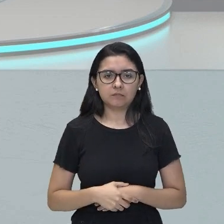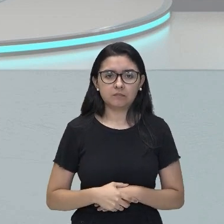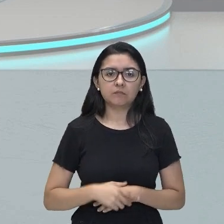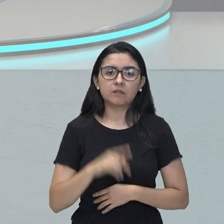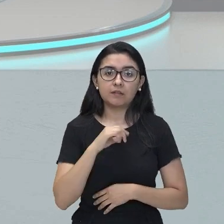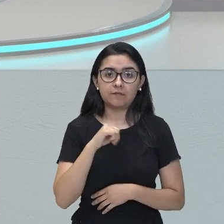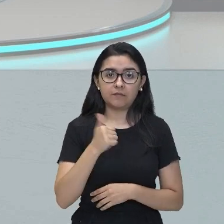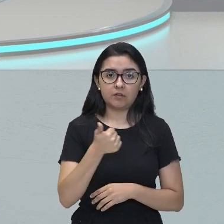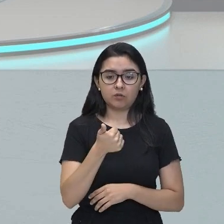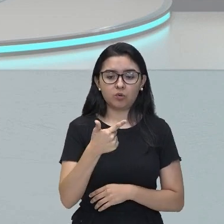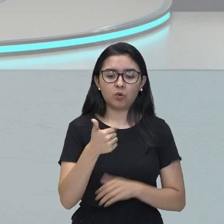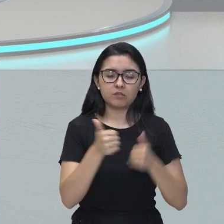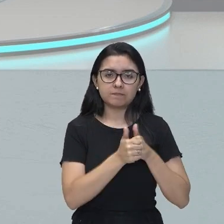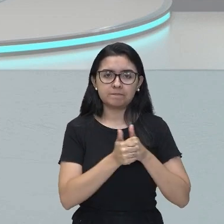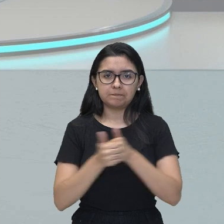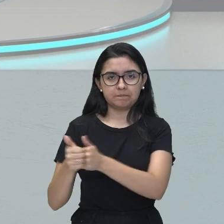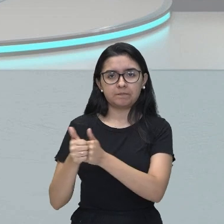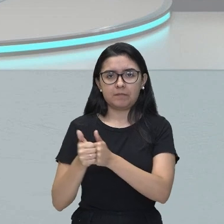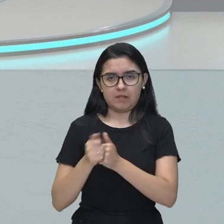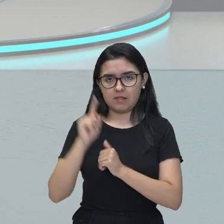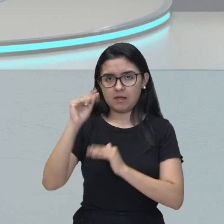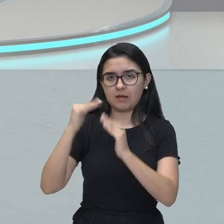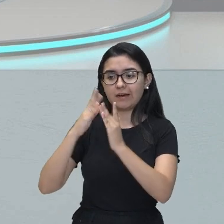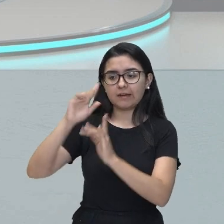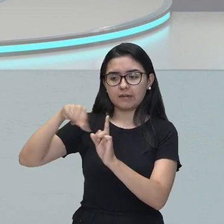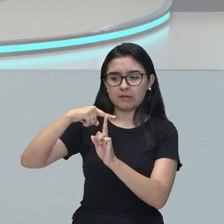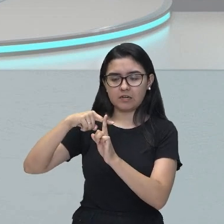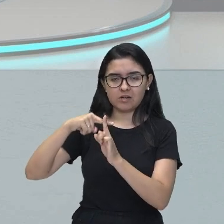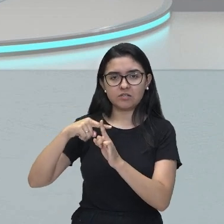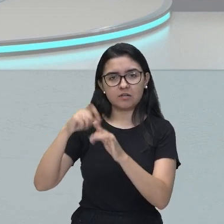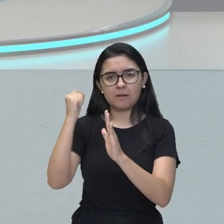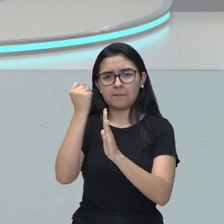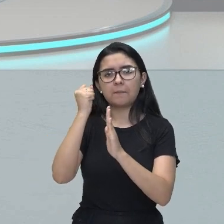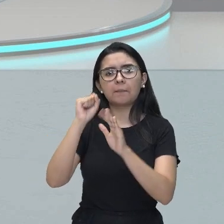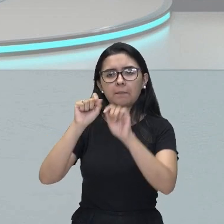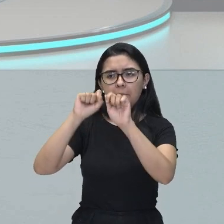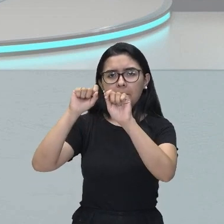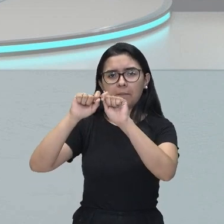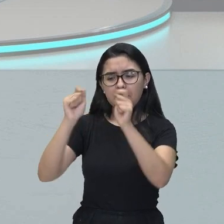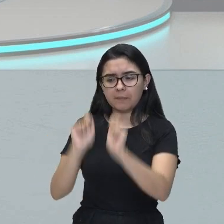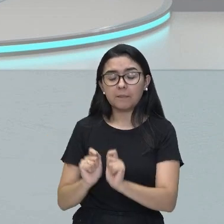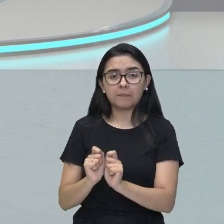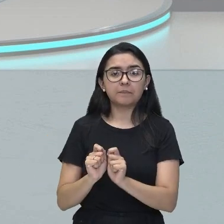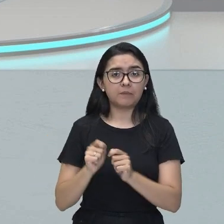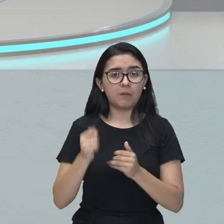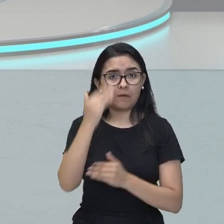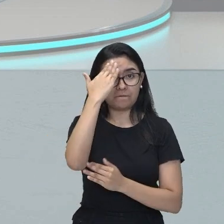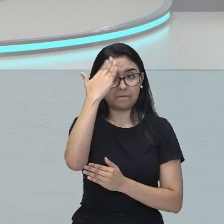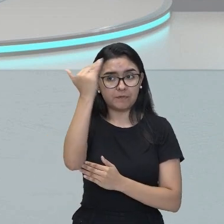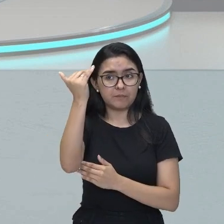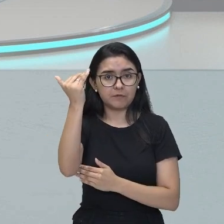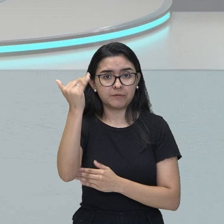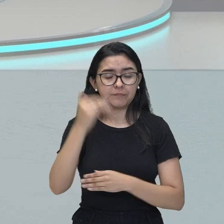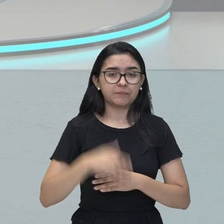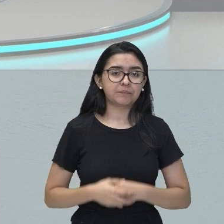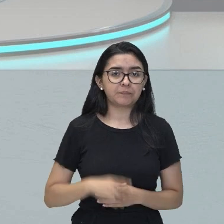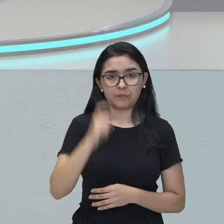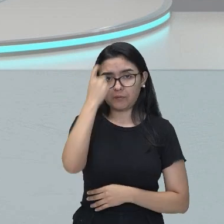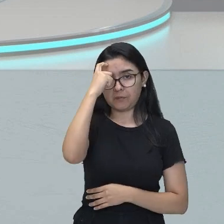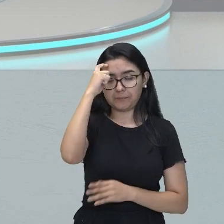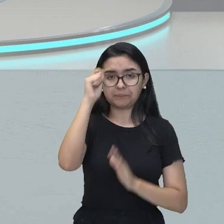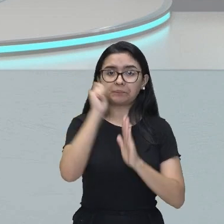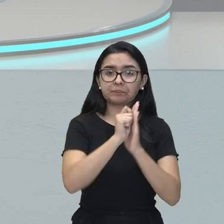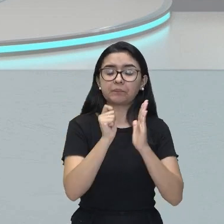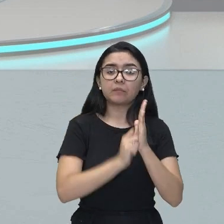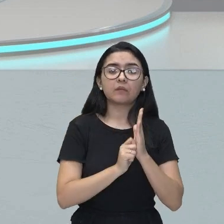apóstolos na entrada de uma igreja lá em Minas Gerais. Então ele é famosíssimo, Aleijadinho. Então o